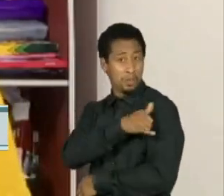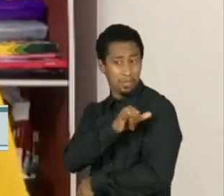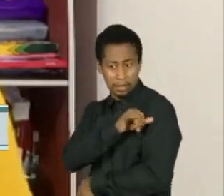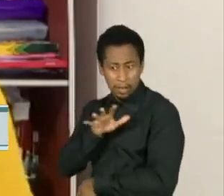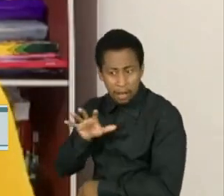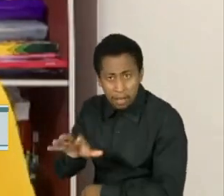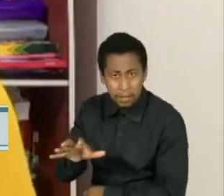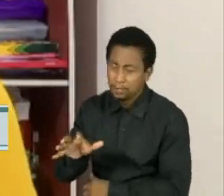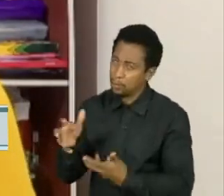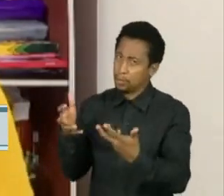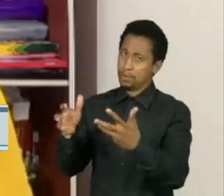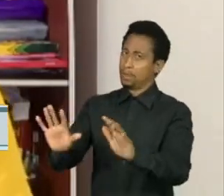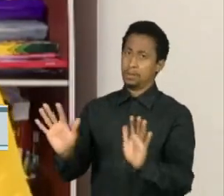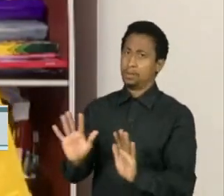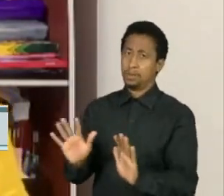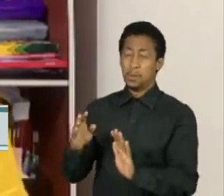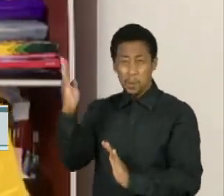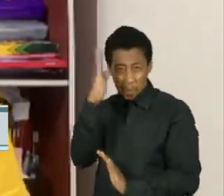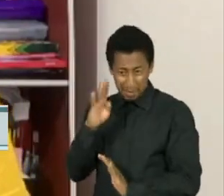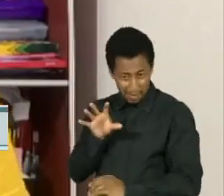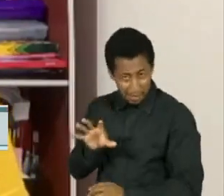tipo. A gente não pode querer que o Brasil seja desse tipo.